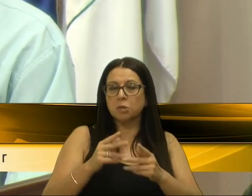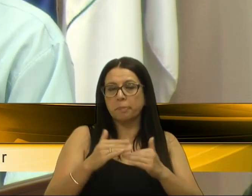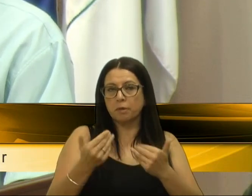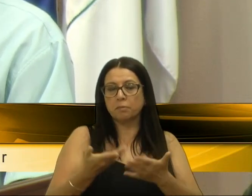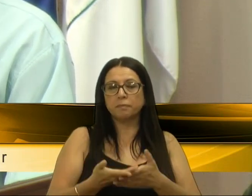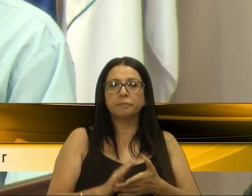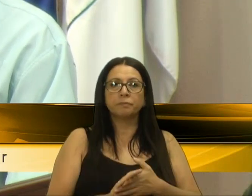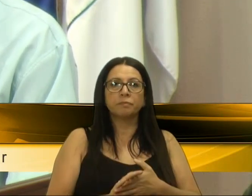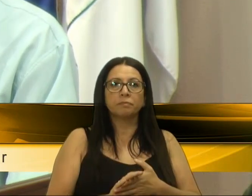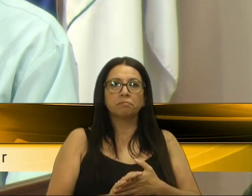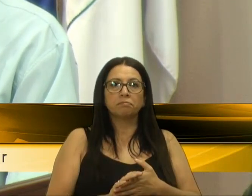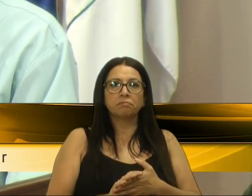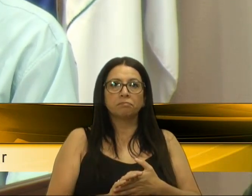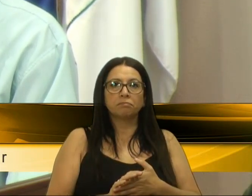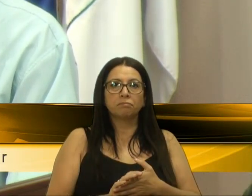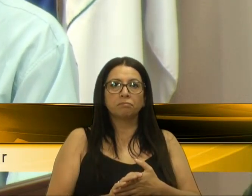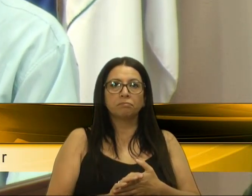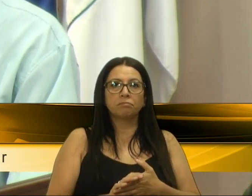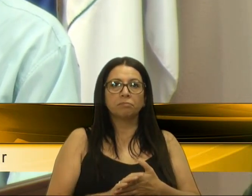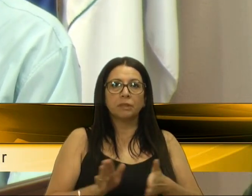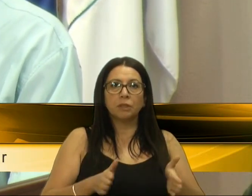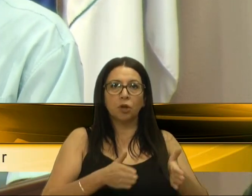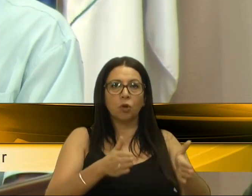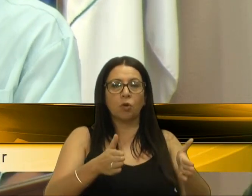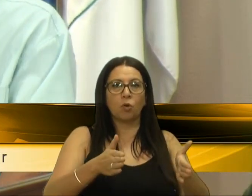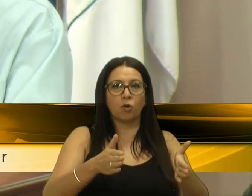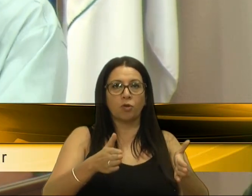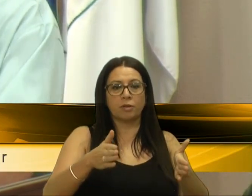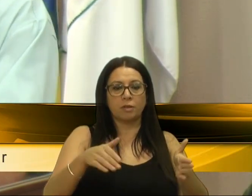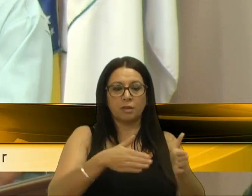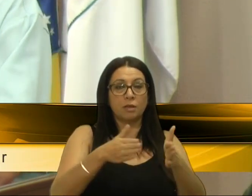Aí, digamos, na Rota do Sol, aí no posto SIM,